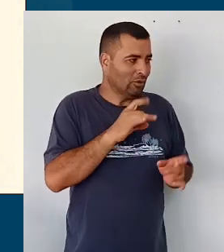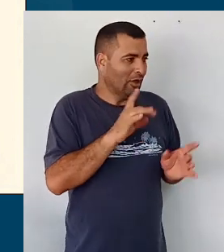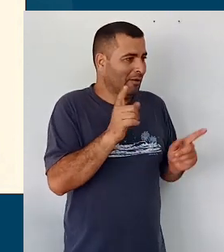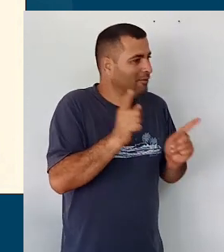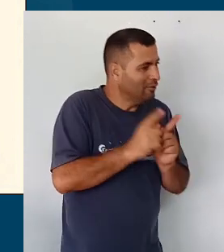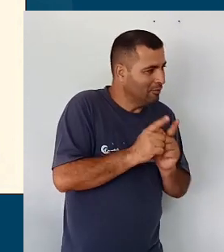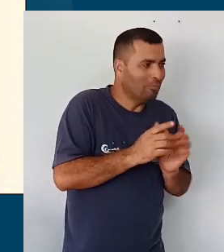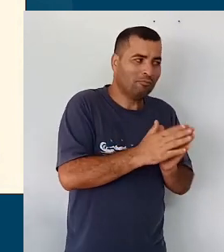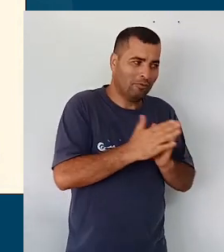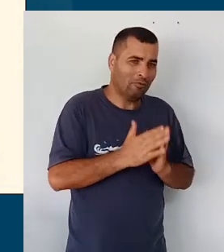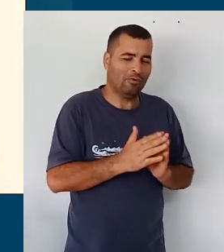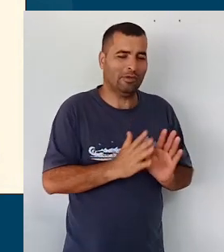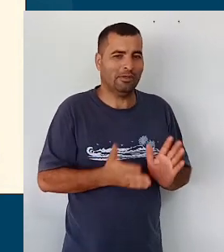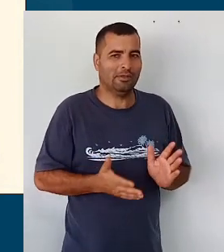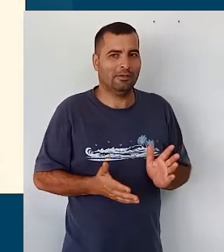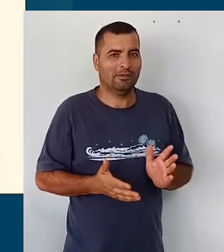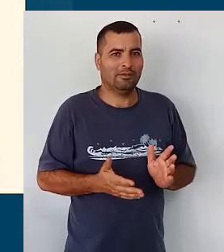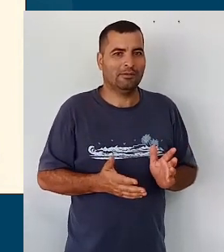eu sugesto que você vá